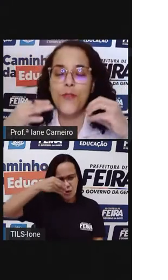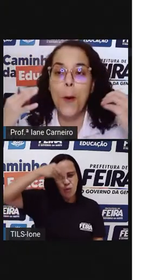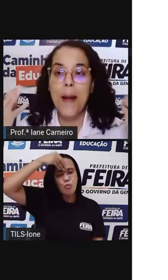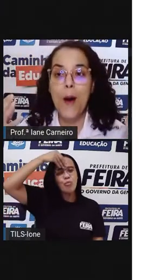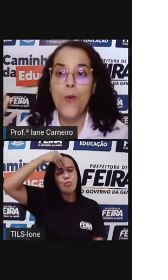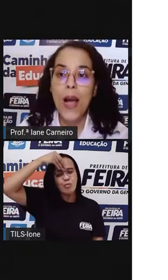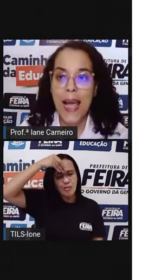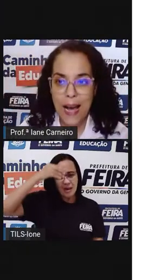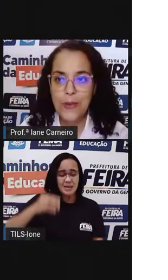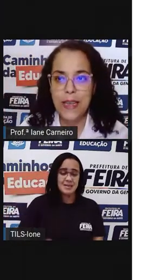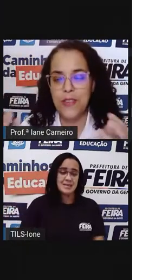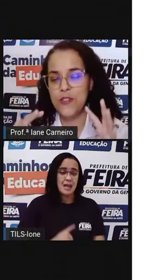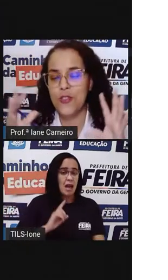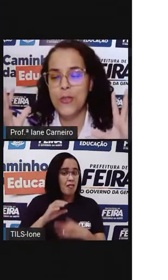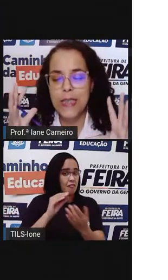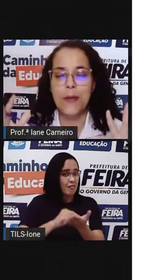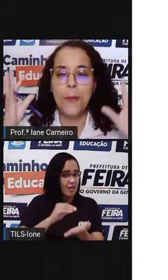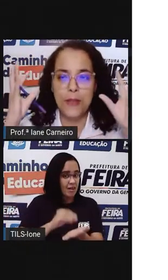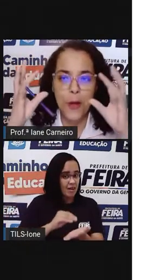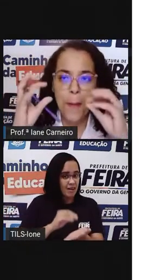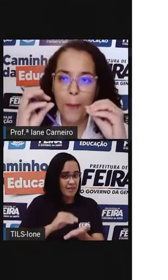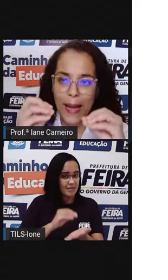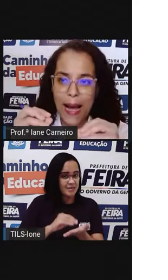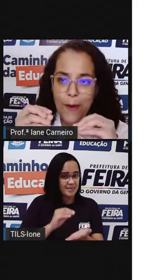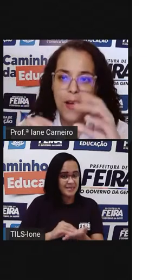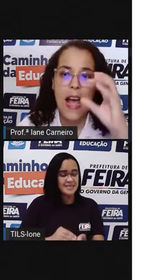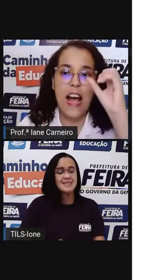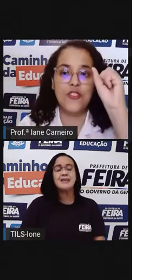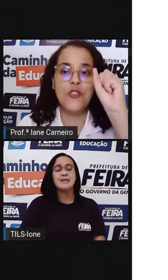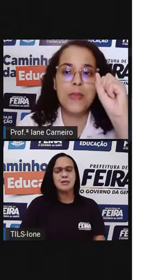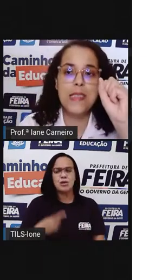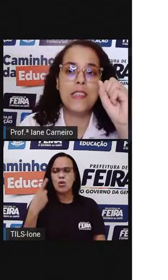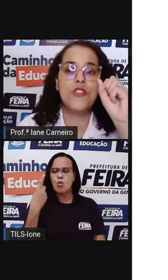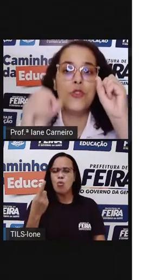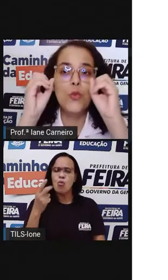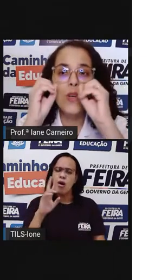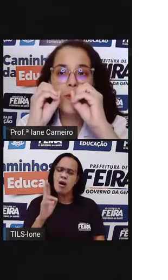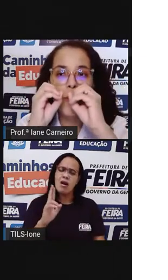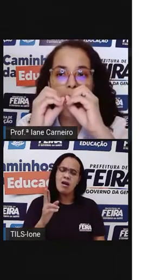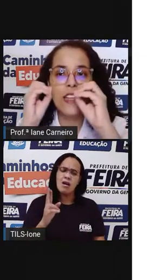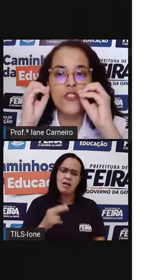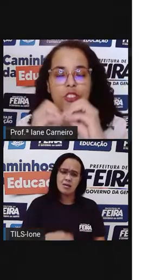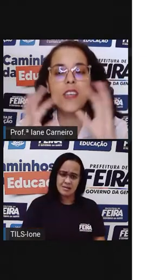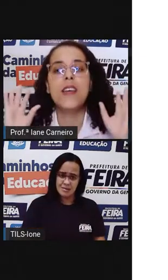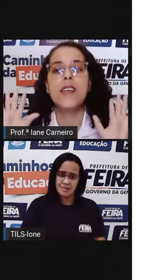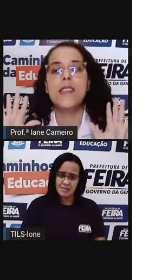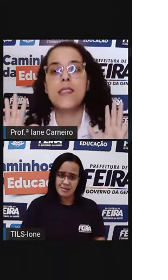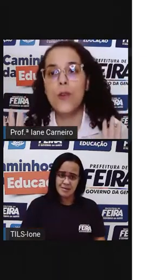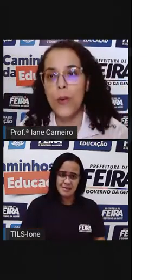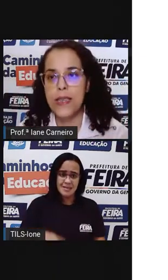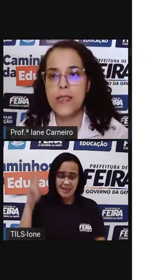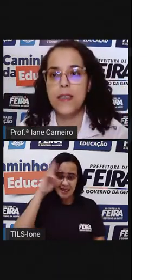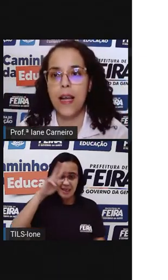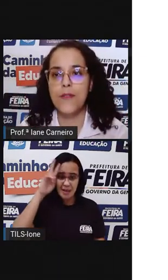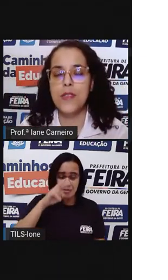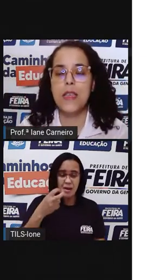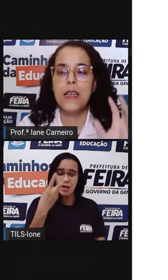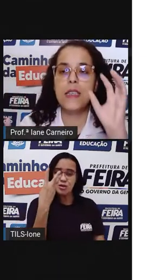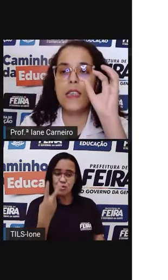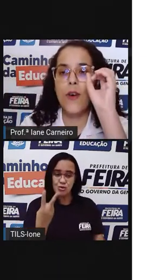formar R$1,00, né? Fazer de conta não. Para formar R$1,00, a gente precisa de duas moedas de R$0,50.